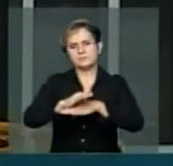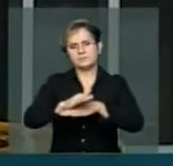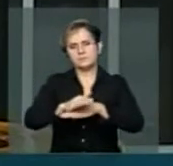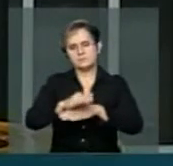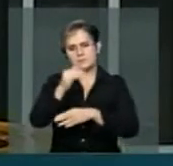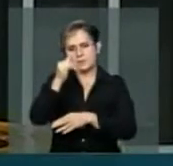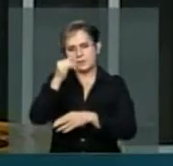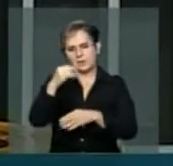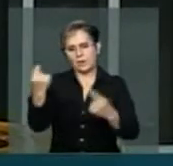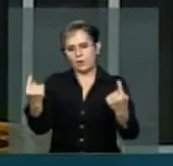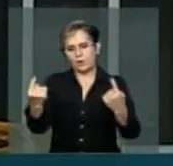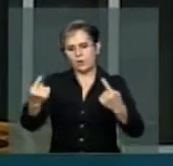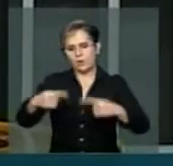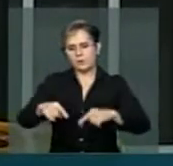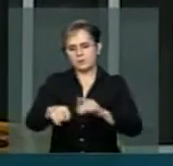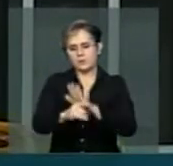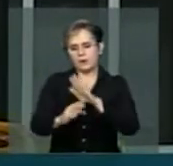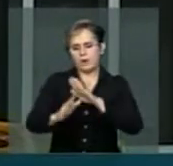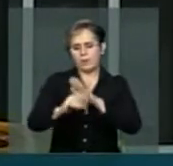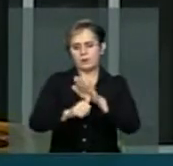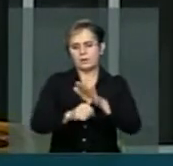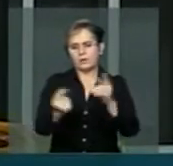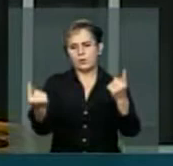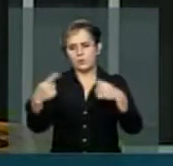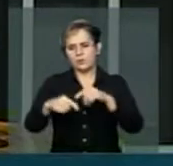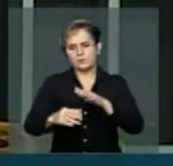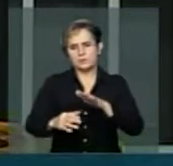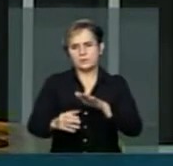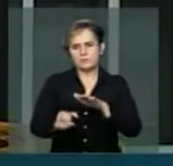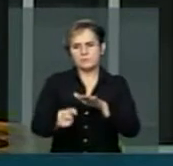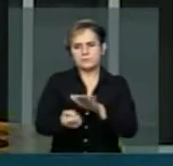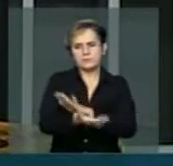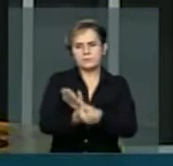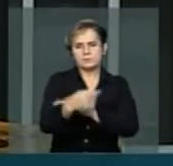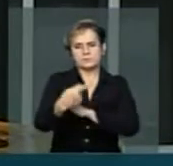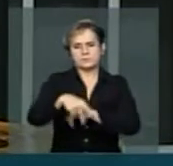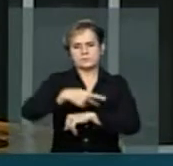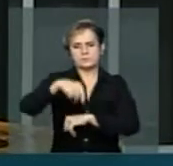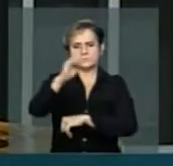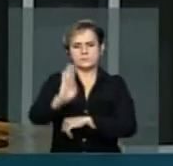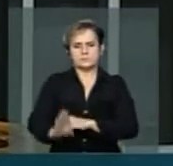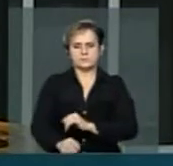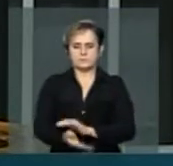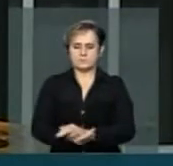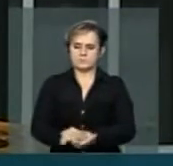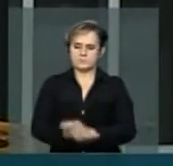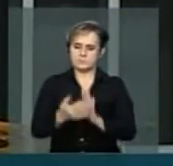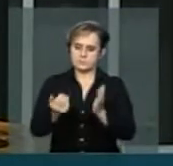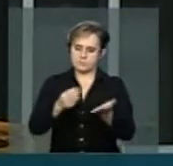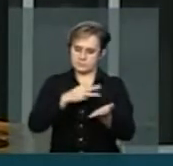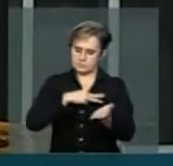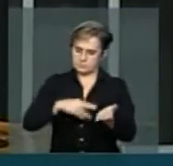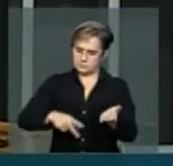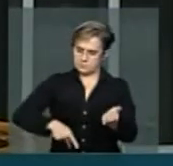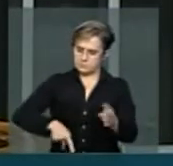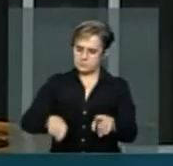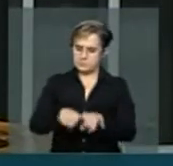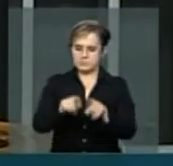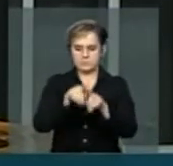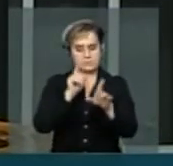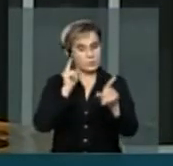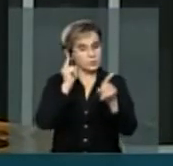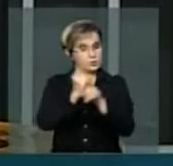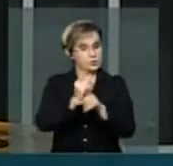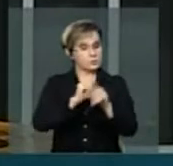efetivamente a corrupção em nosso país. O Ministério Público descobriu,